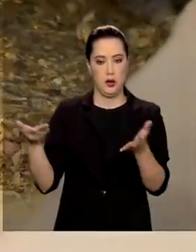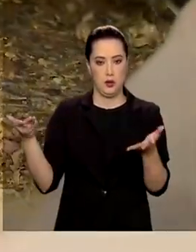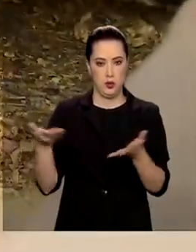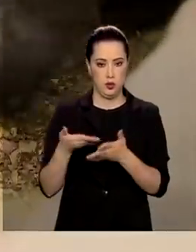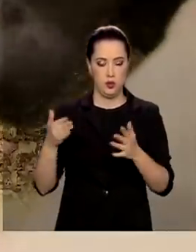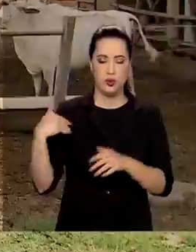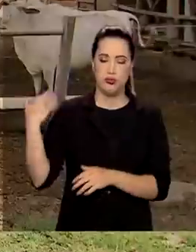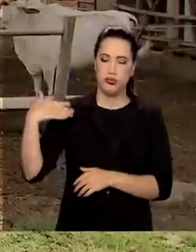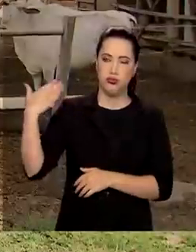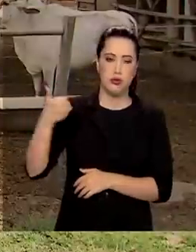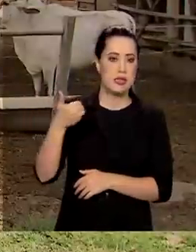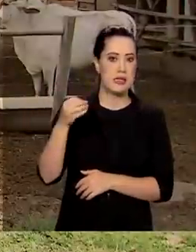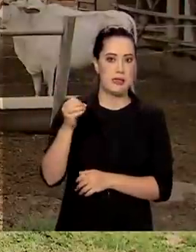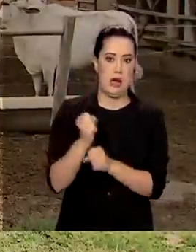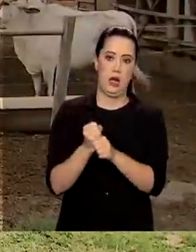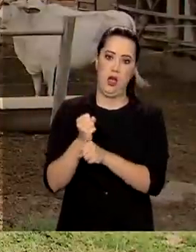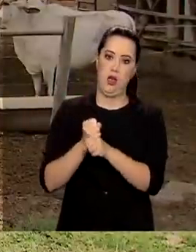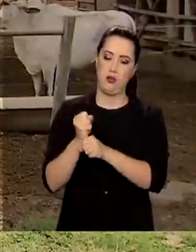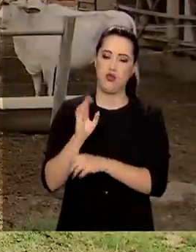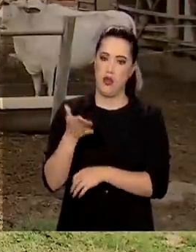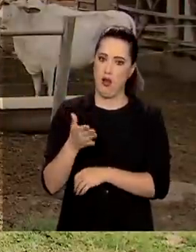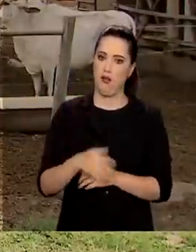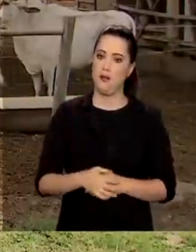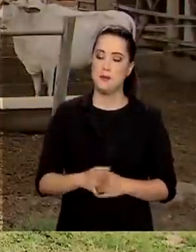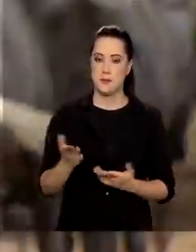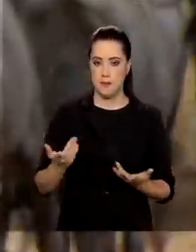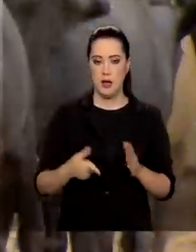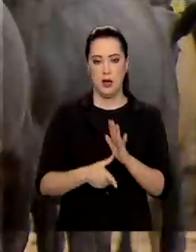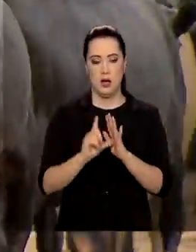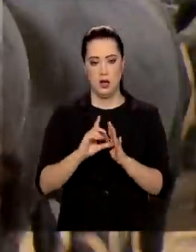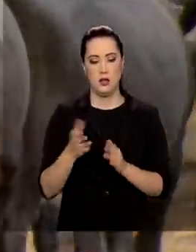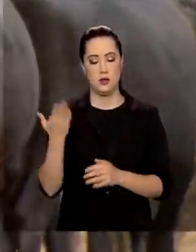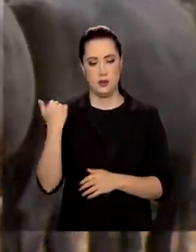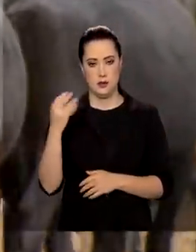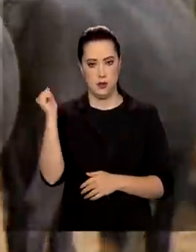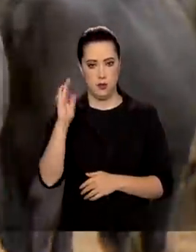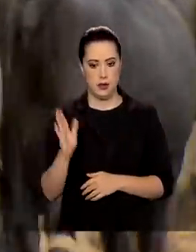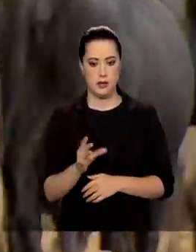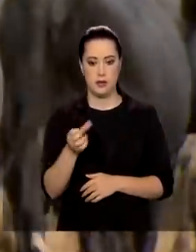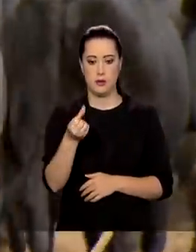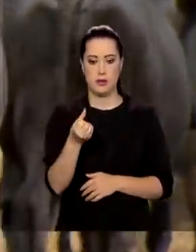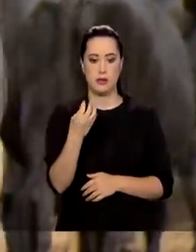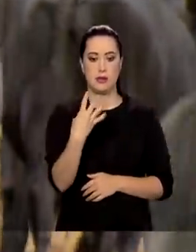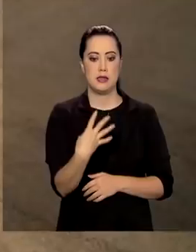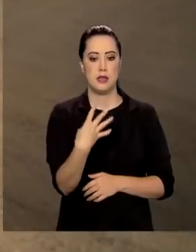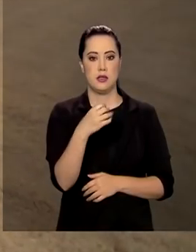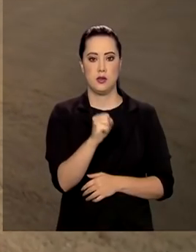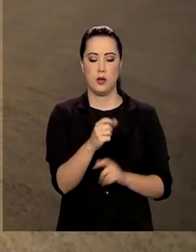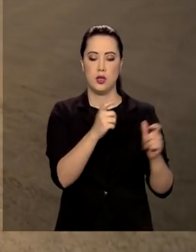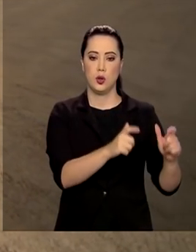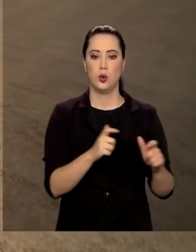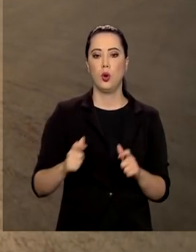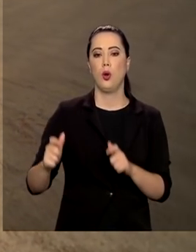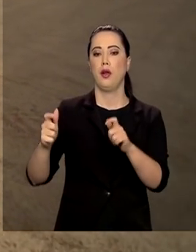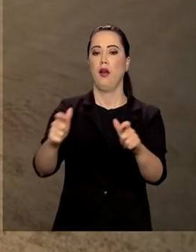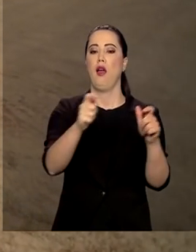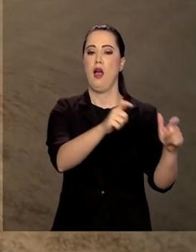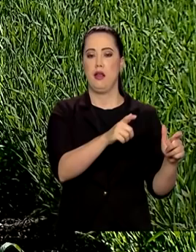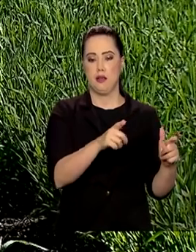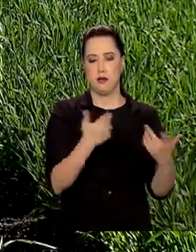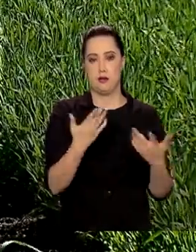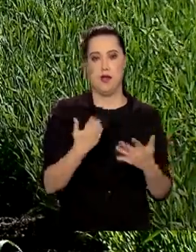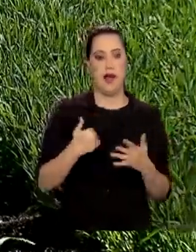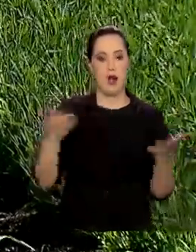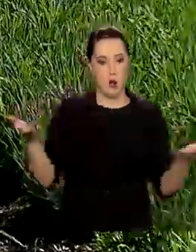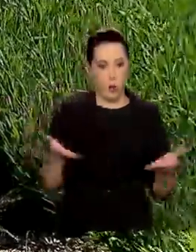-se 100 anos. Nesse período, o Brasil pulou de 648 estabelecimentos agropecuários para mais de 5 mil.